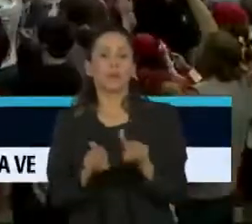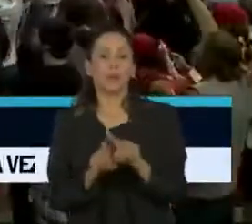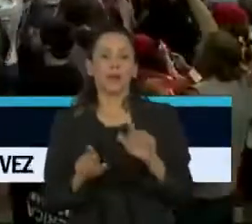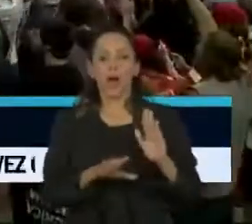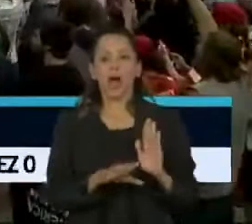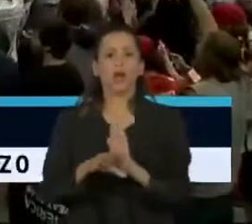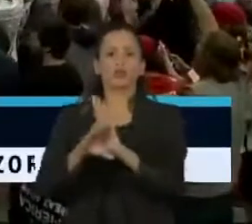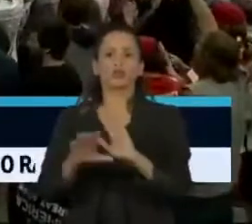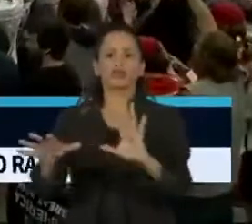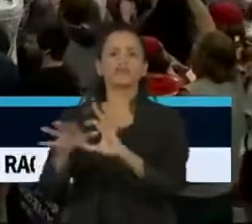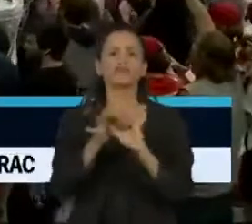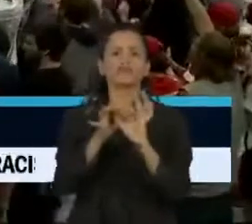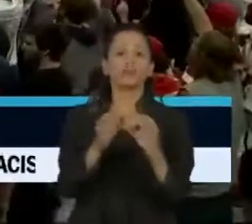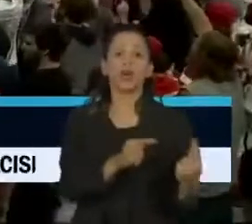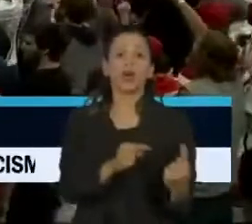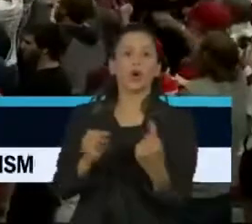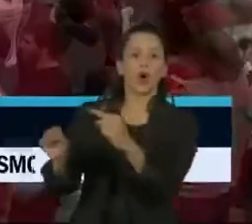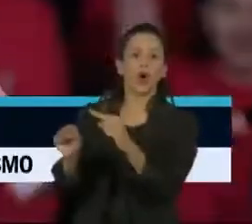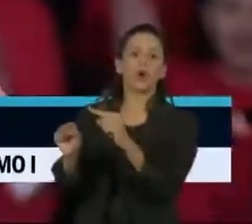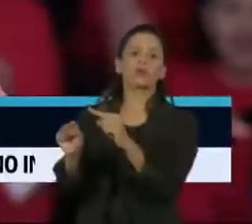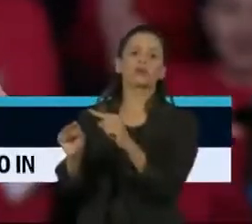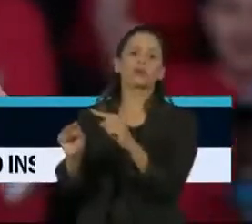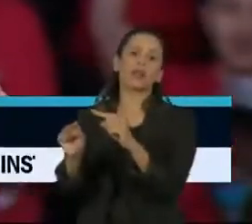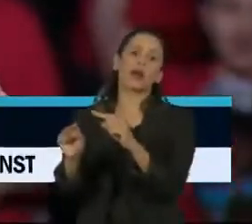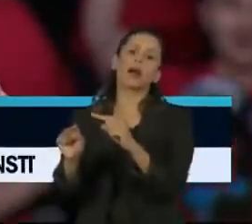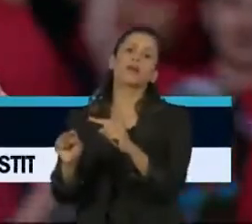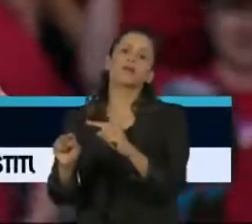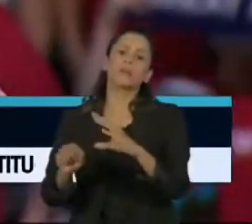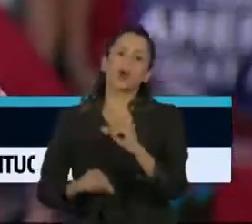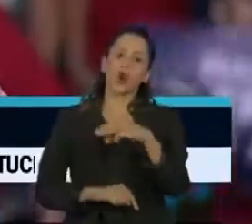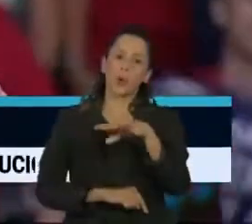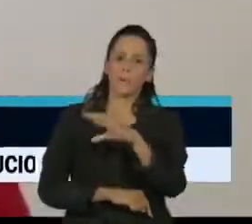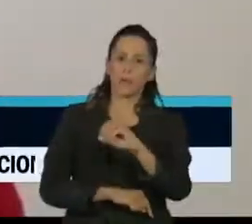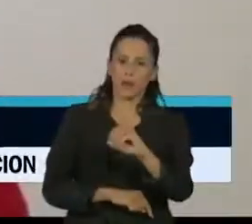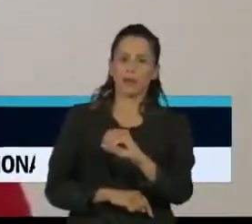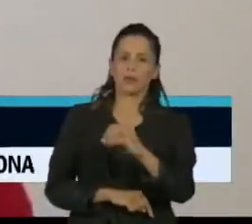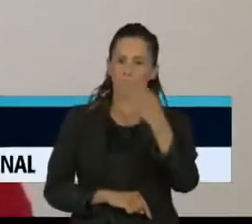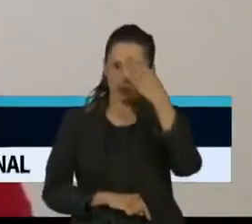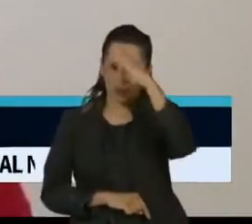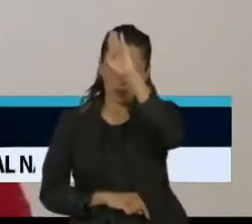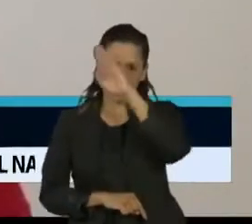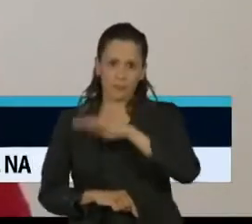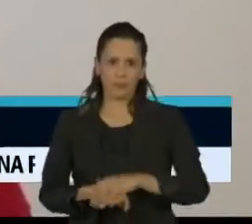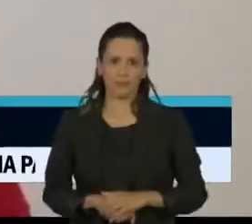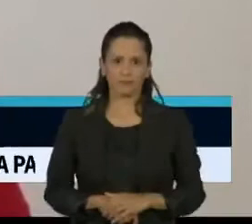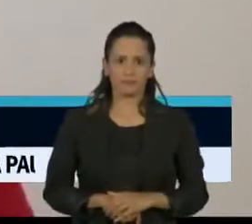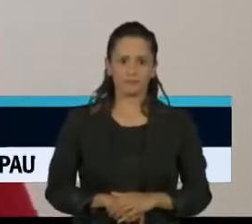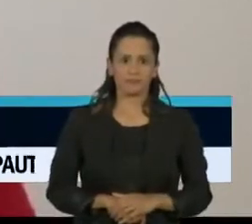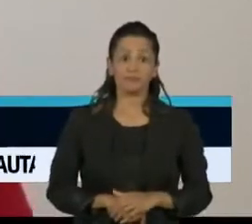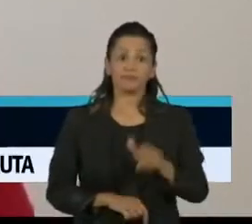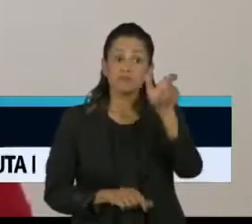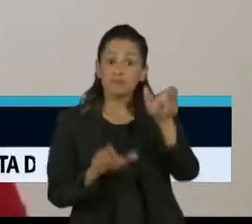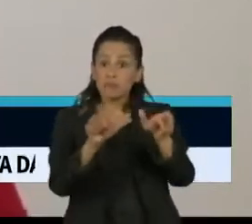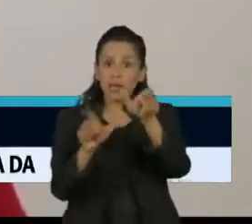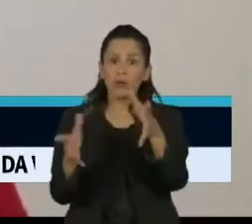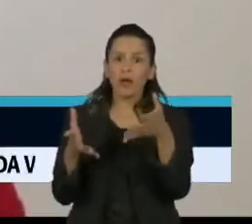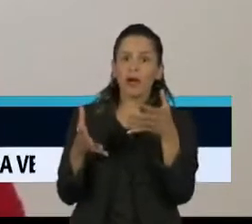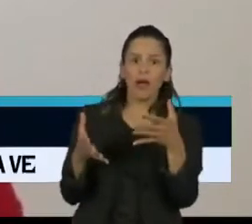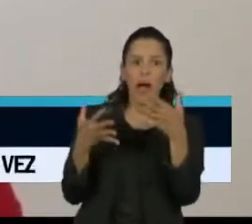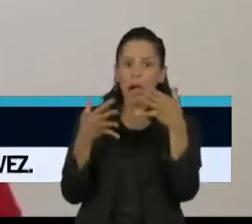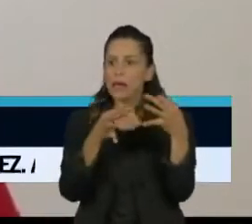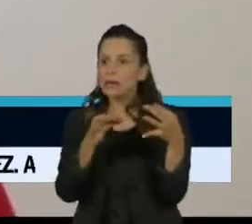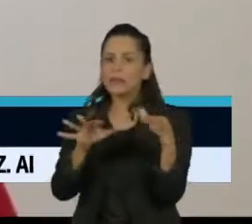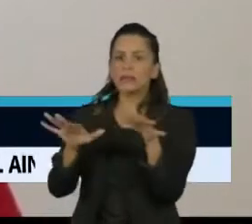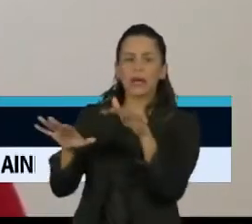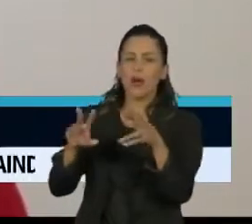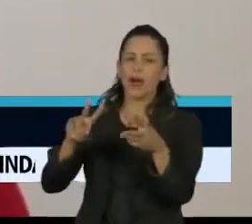para boicotar um comício do presidente americano, Donald Trump. Quando alguém quer chamar atenção para alguma causa, para alguma